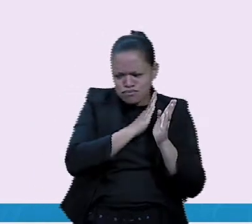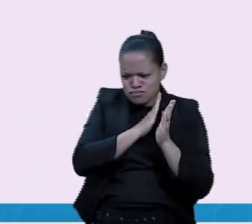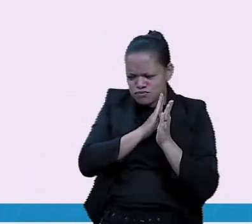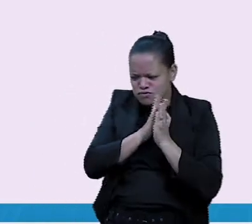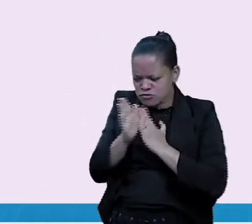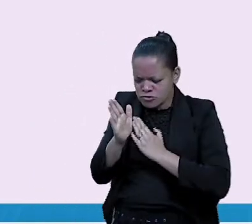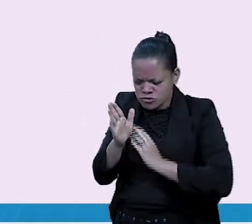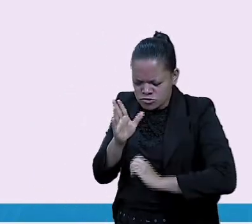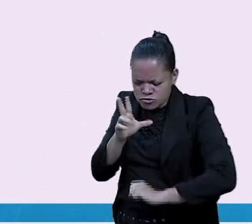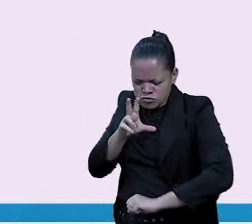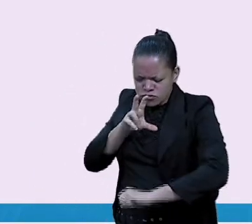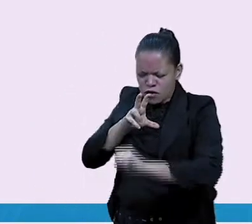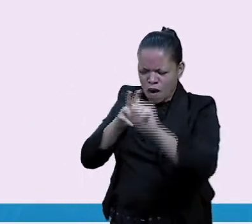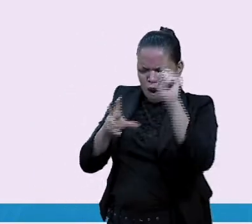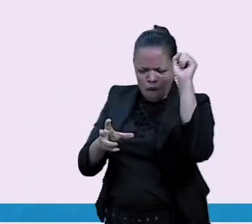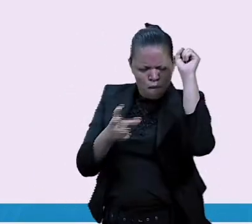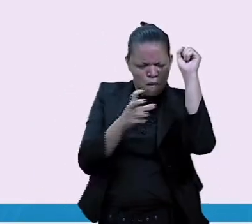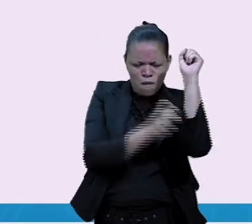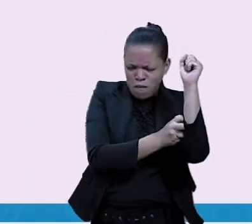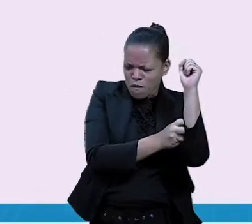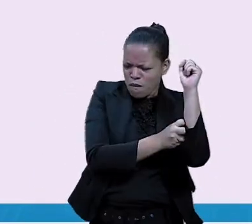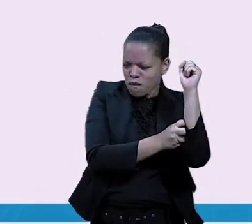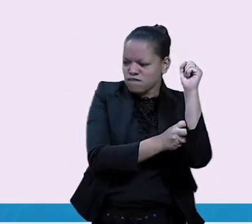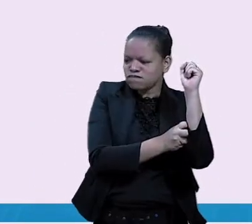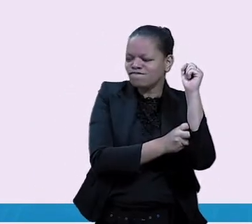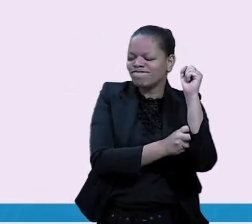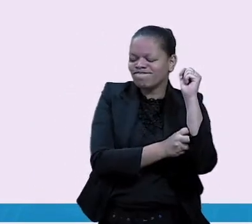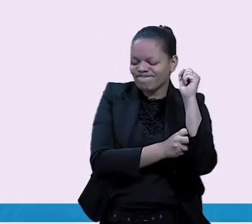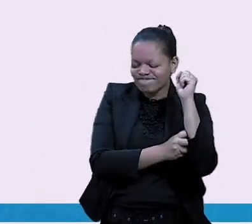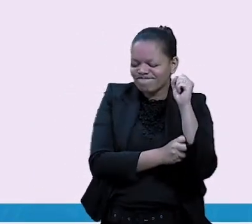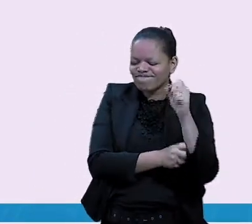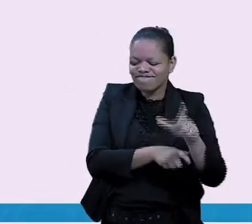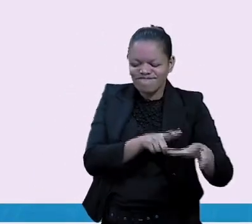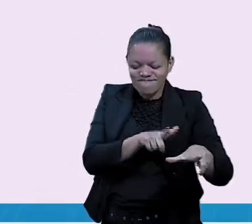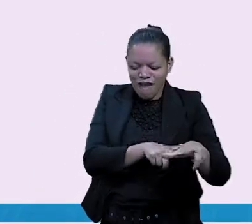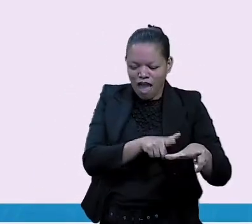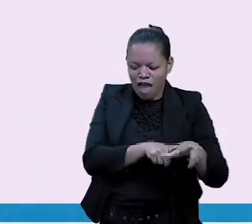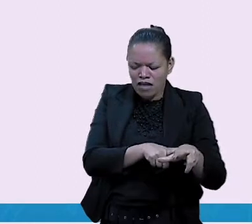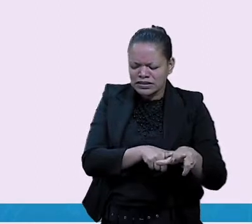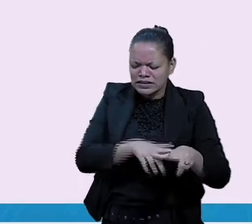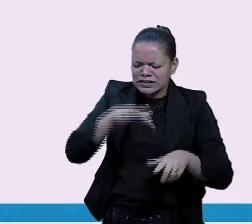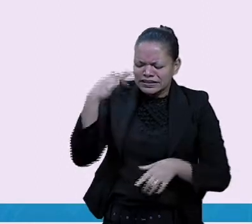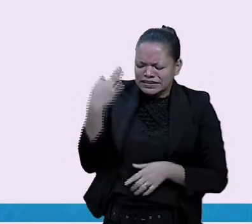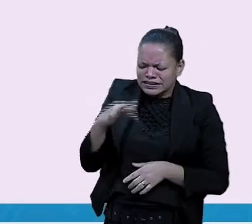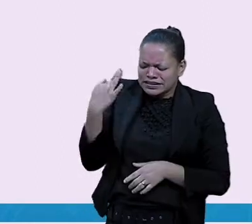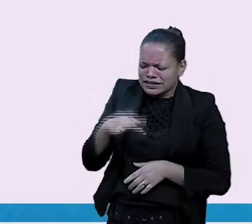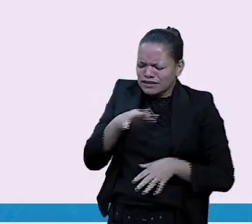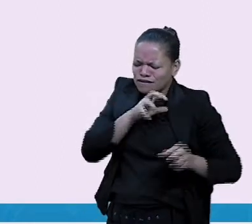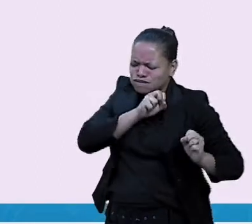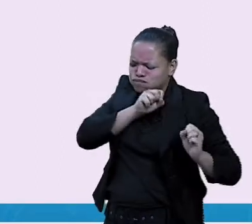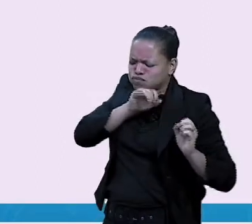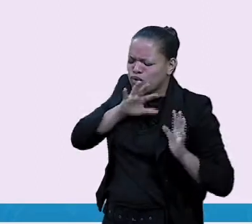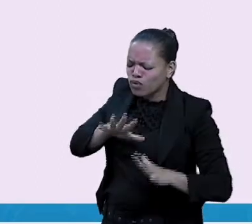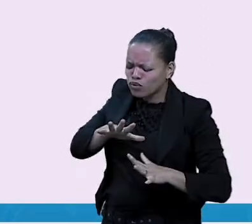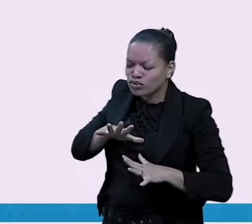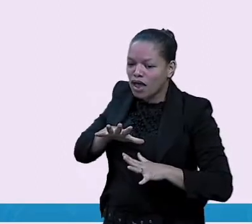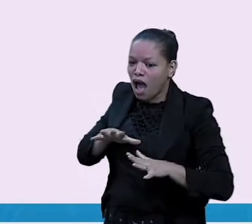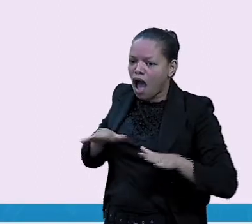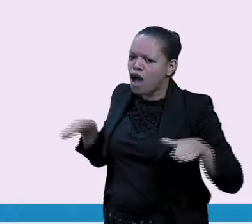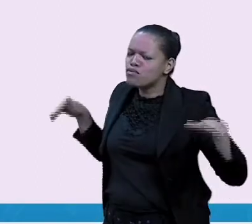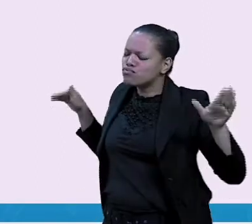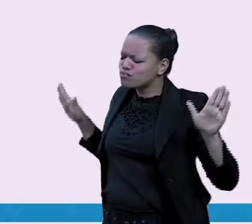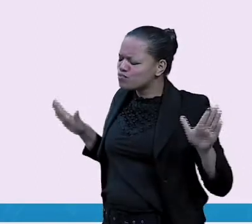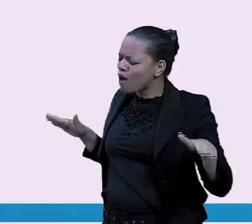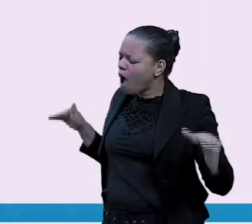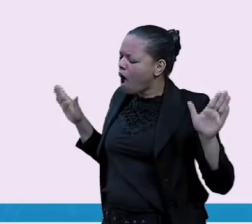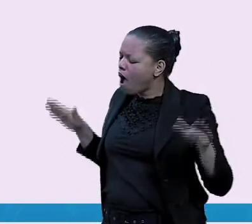mordeu-lhe o calcanhar. A dor fez o caçador largar a rede e a pomba fugiu